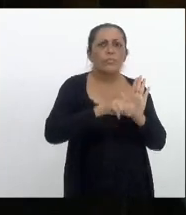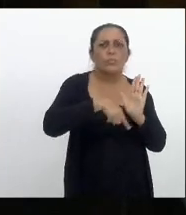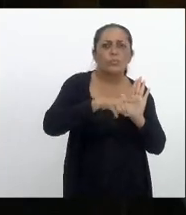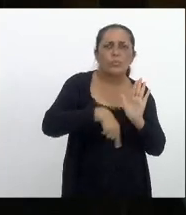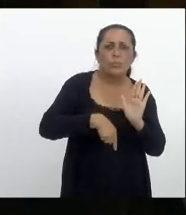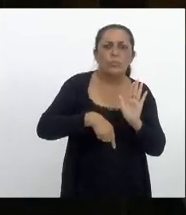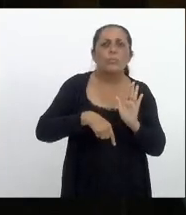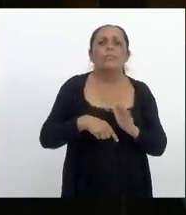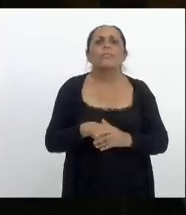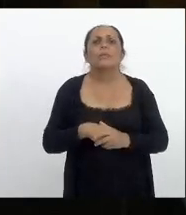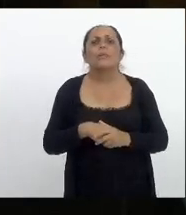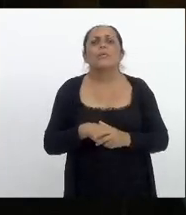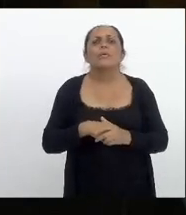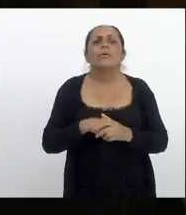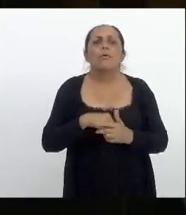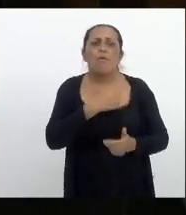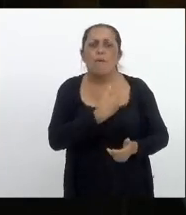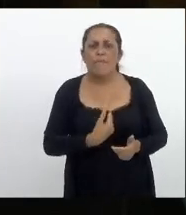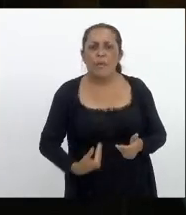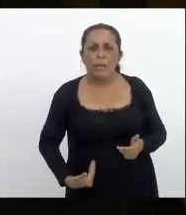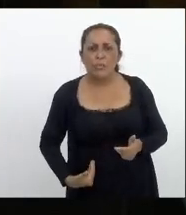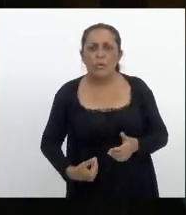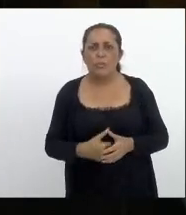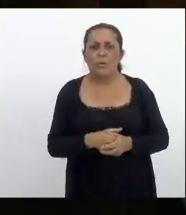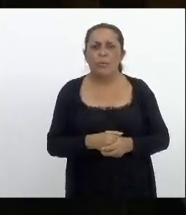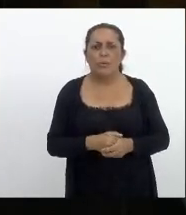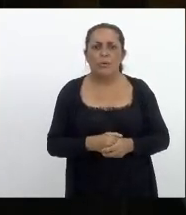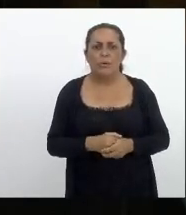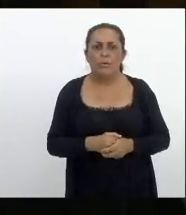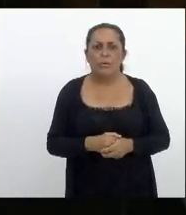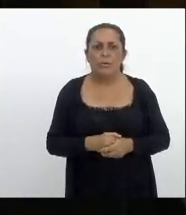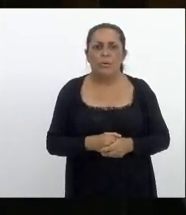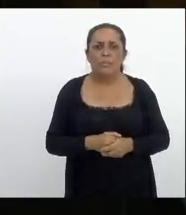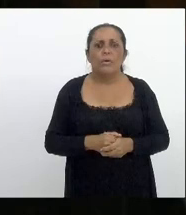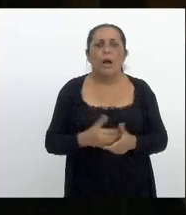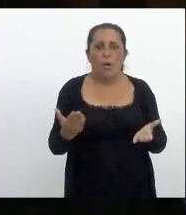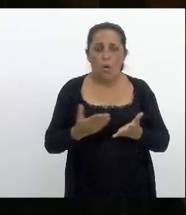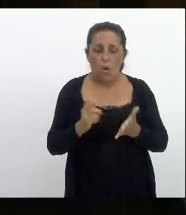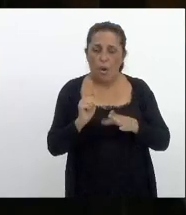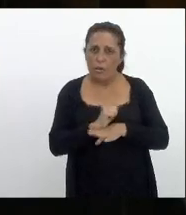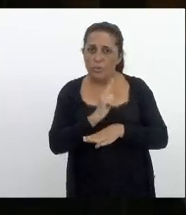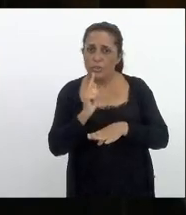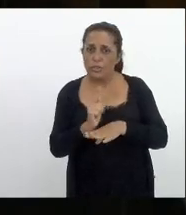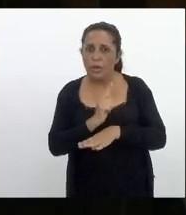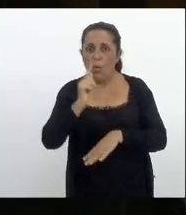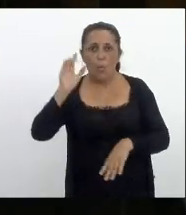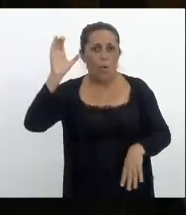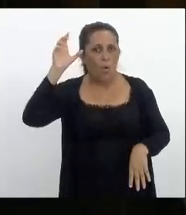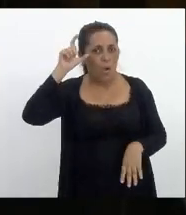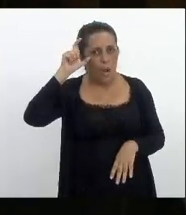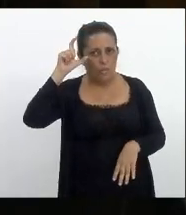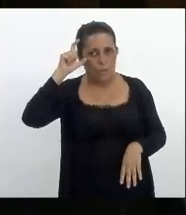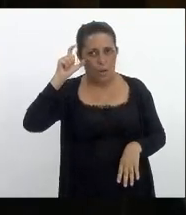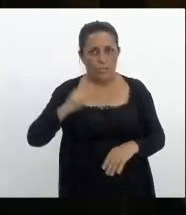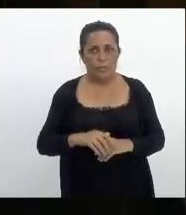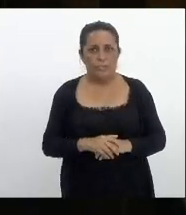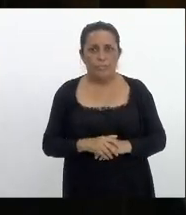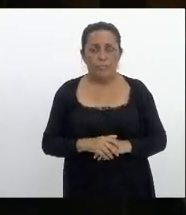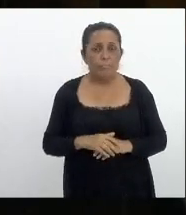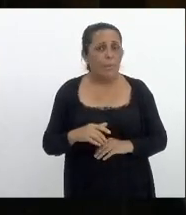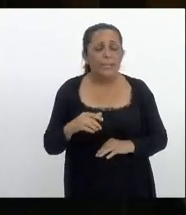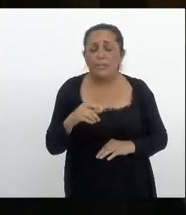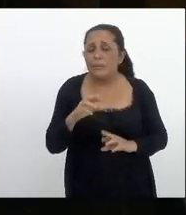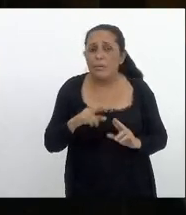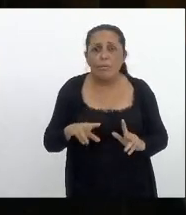Witzel cobrando e fiscalizando a gestão Cláudio Castro mas eu não acho justo que